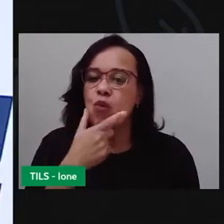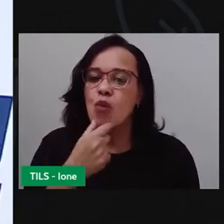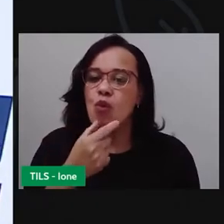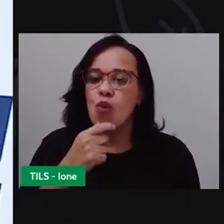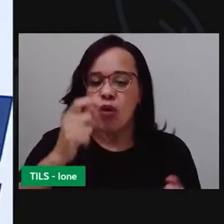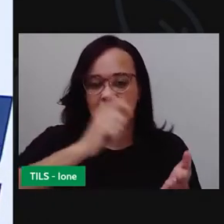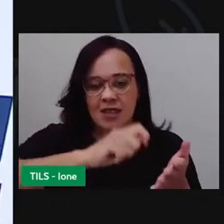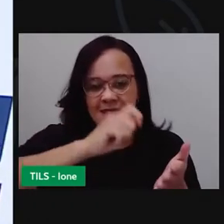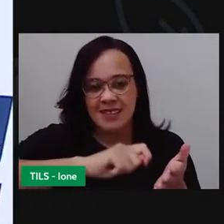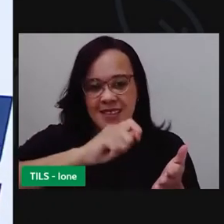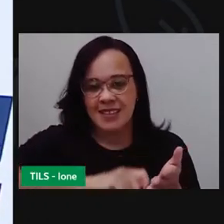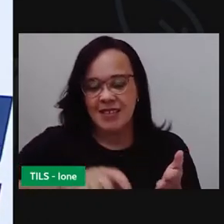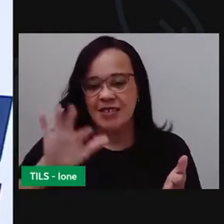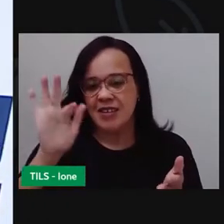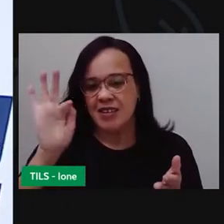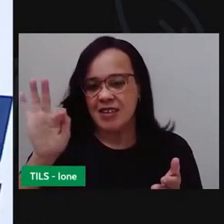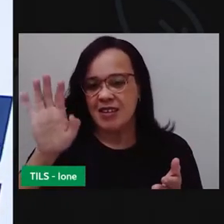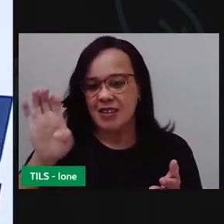Olha a capa dele.